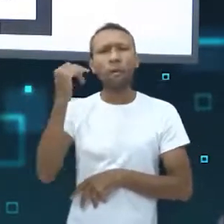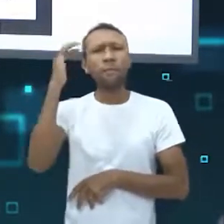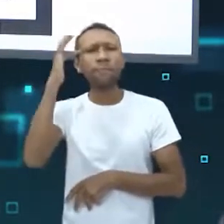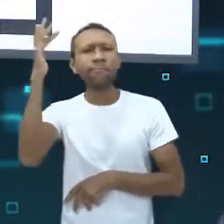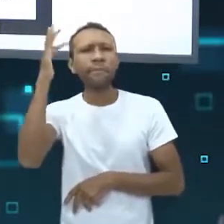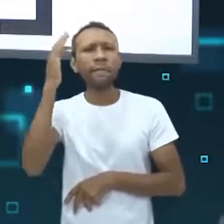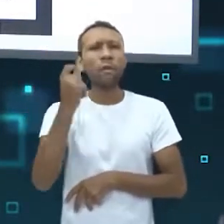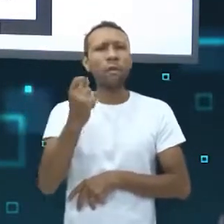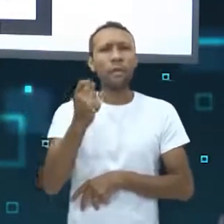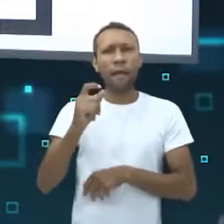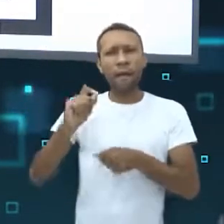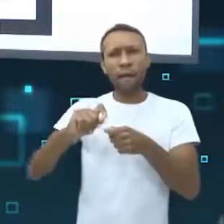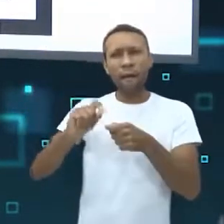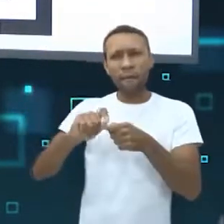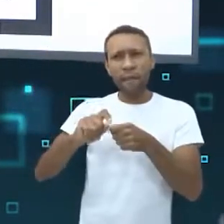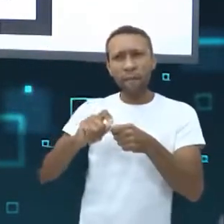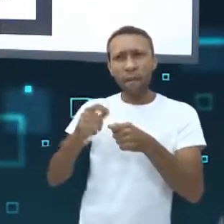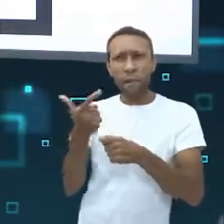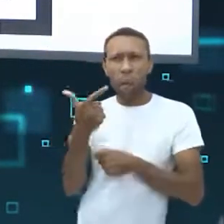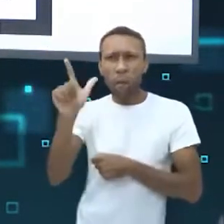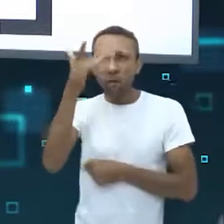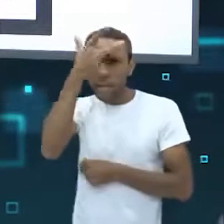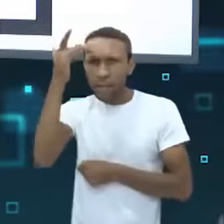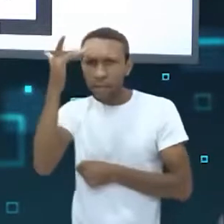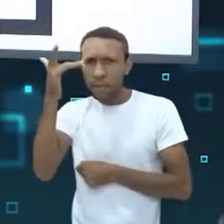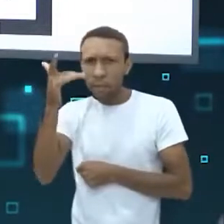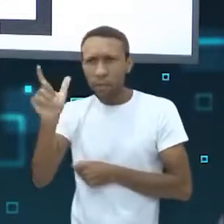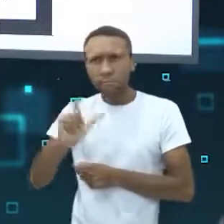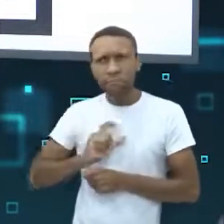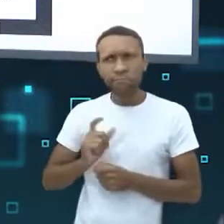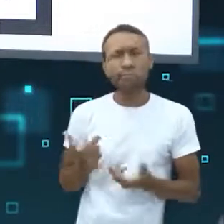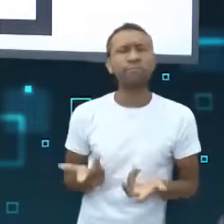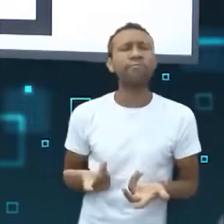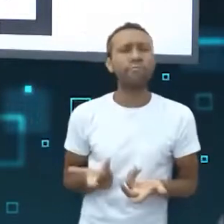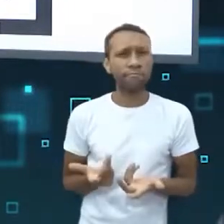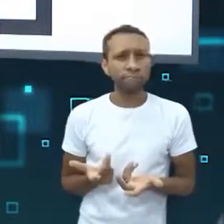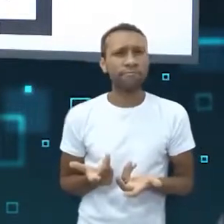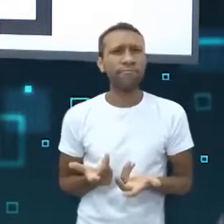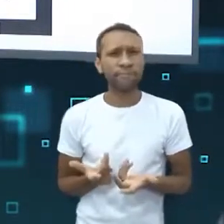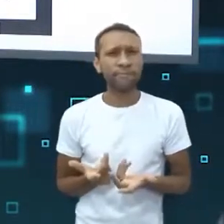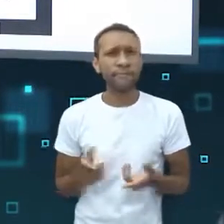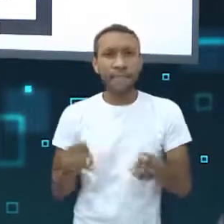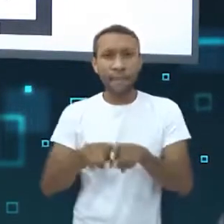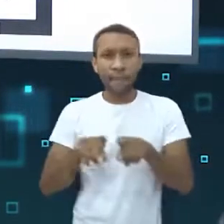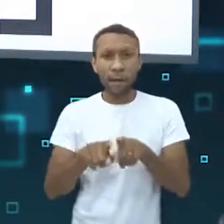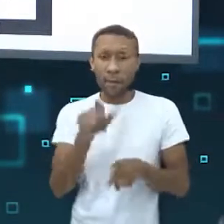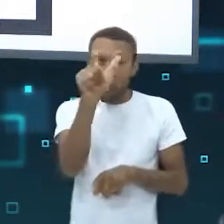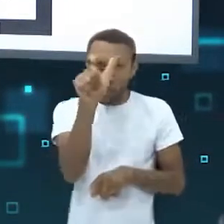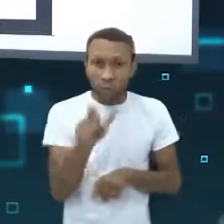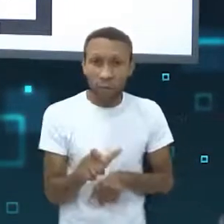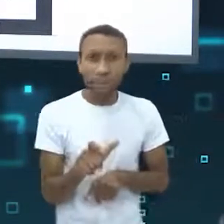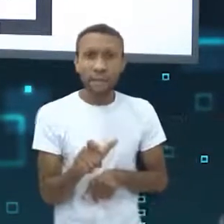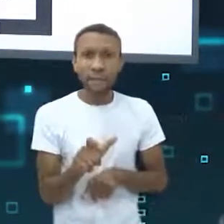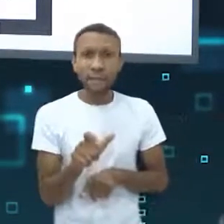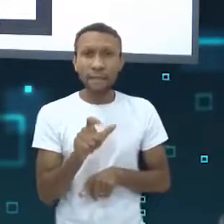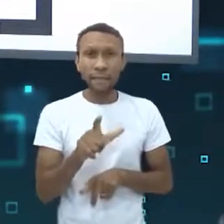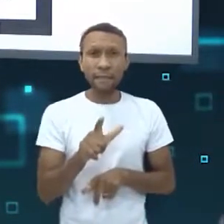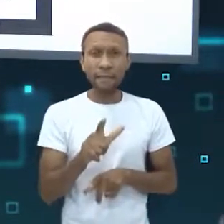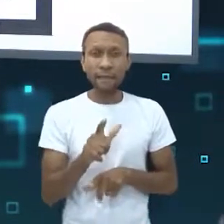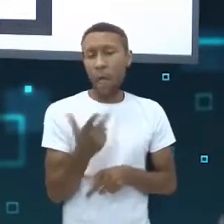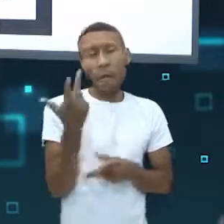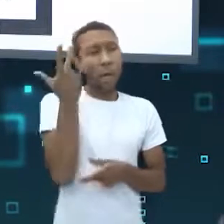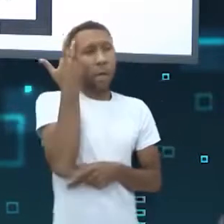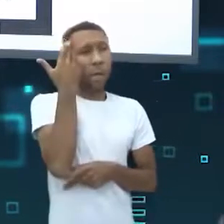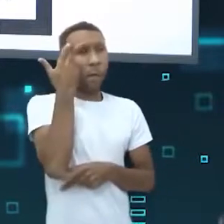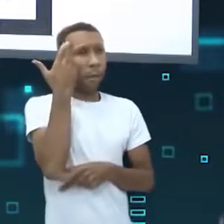em não fazer com os outros o que você não gostaria que fizessem com você. E mesmo que para você certa situação não tenha nada de